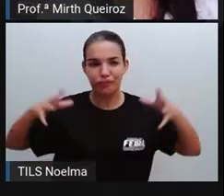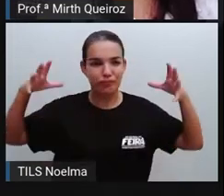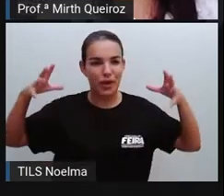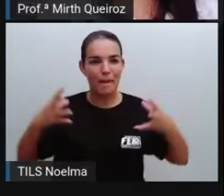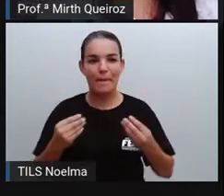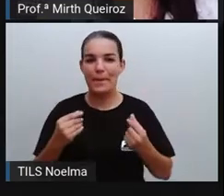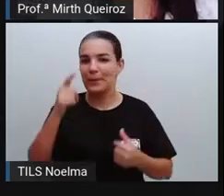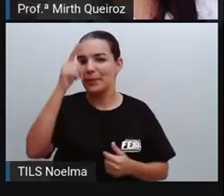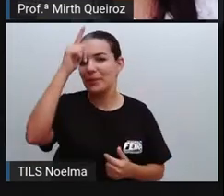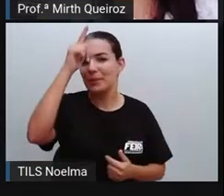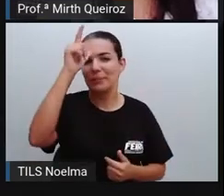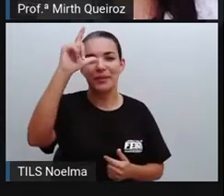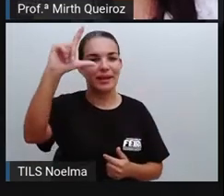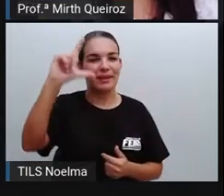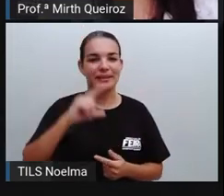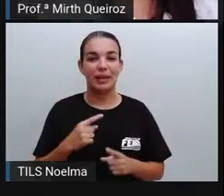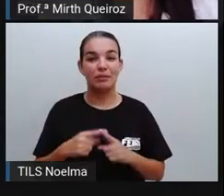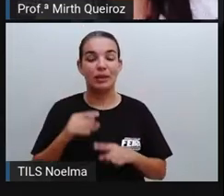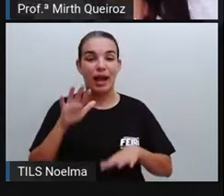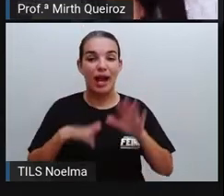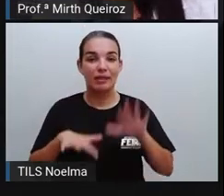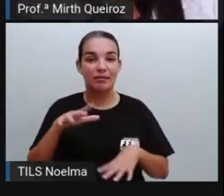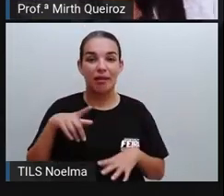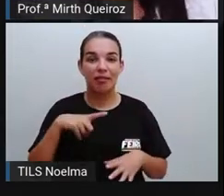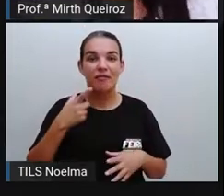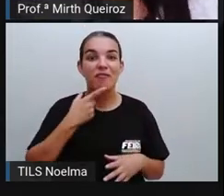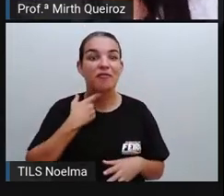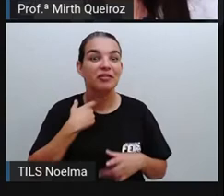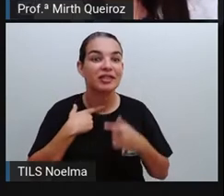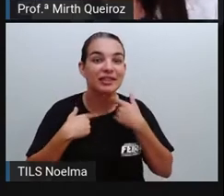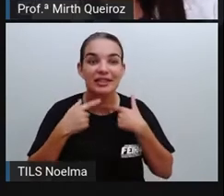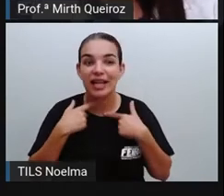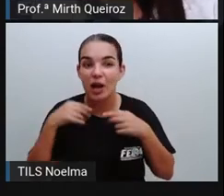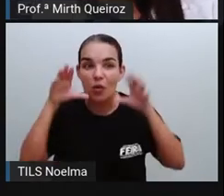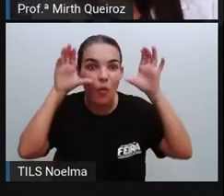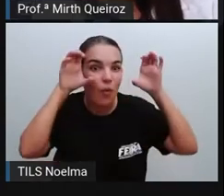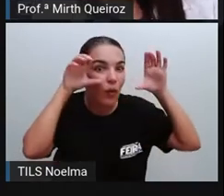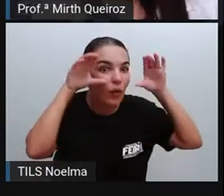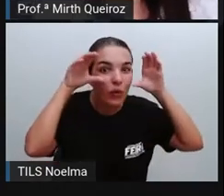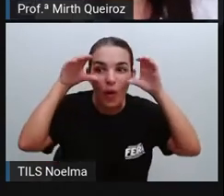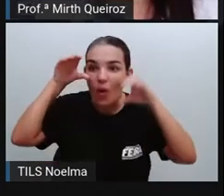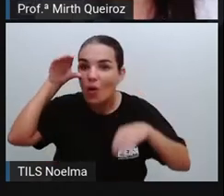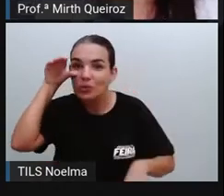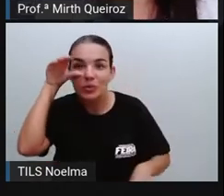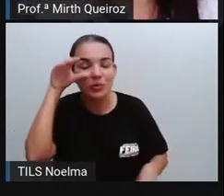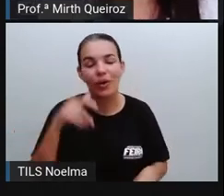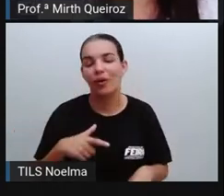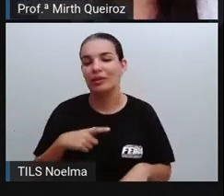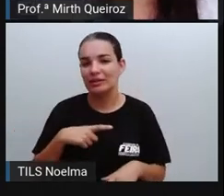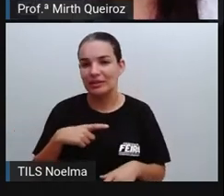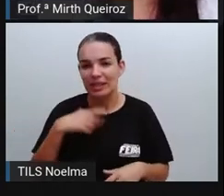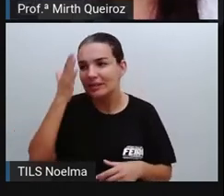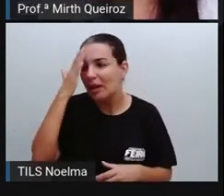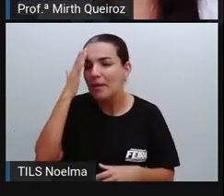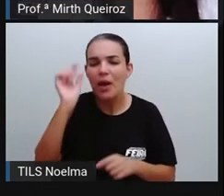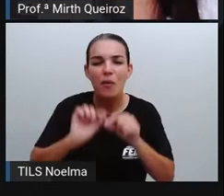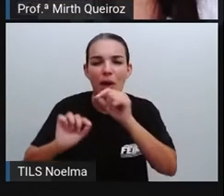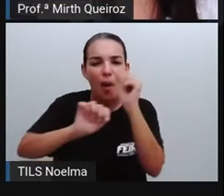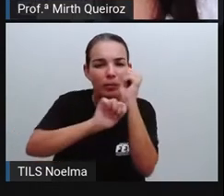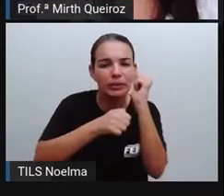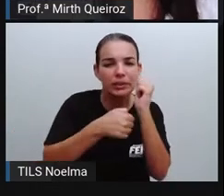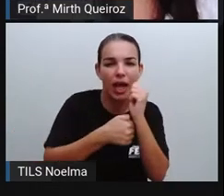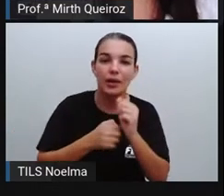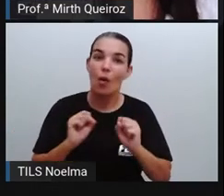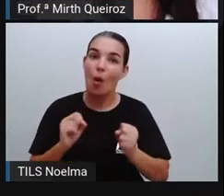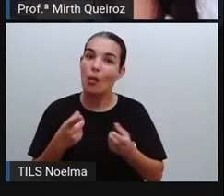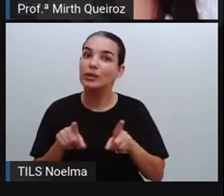lendas que, às vezes, deixam a gente, assim, curiosos, né? Devido ao mistério, ou então pode causar, provocar aí um certo